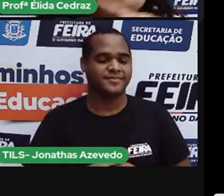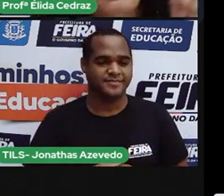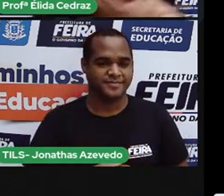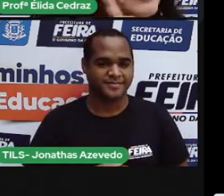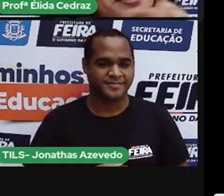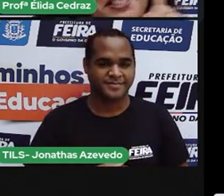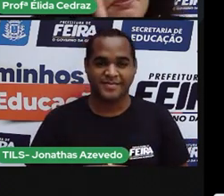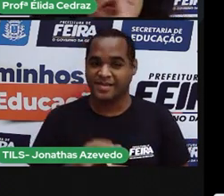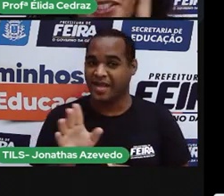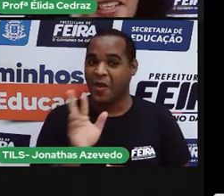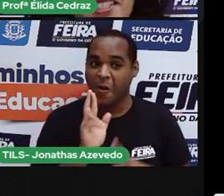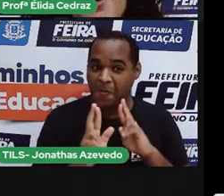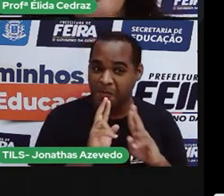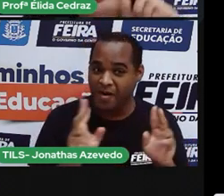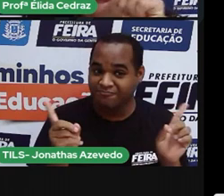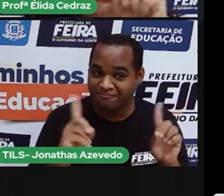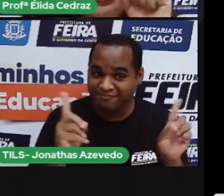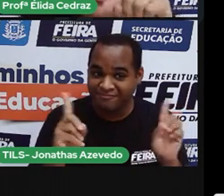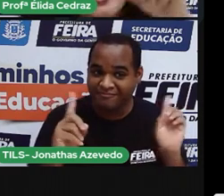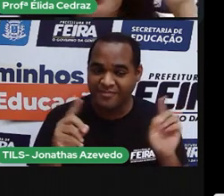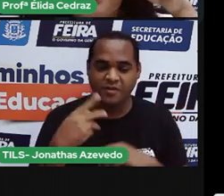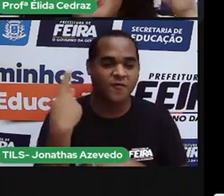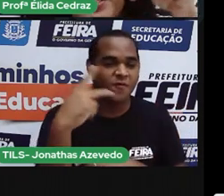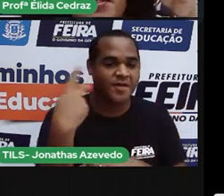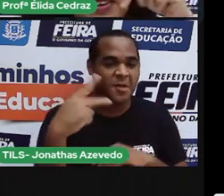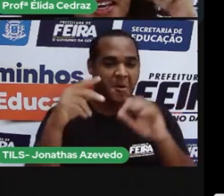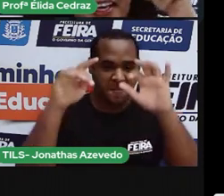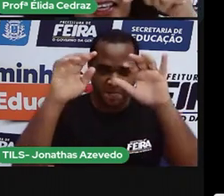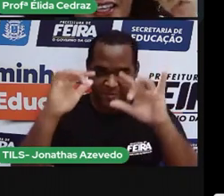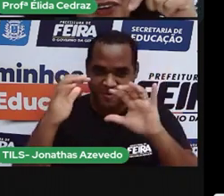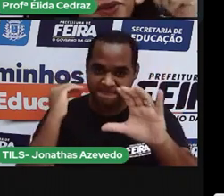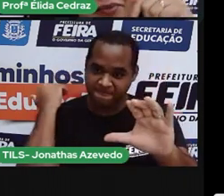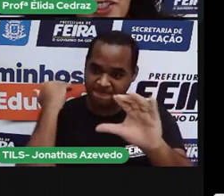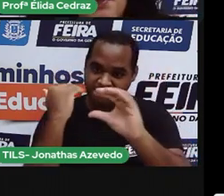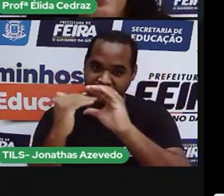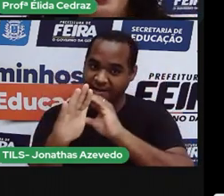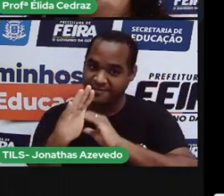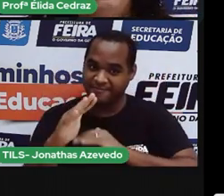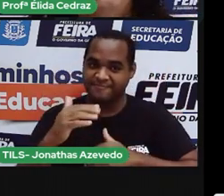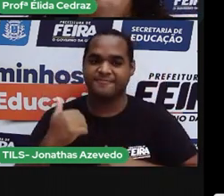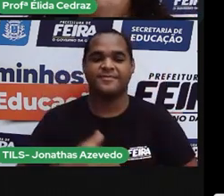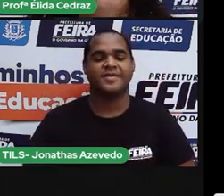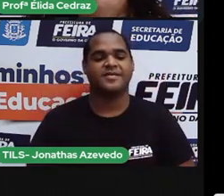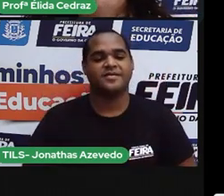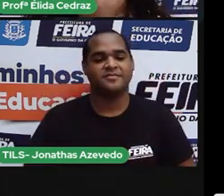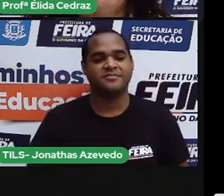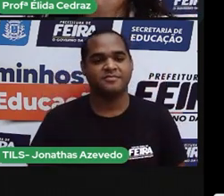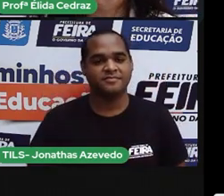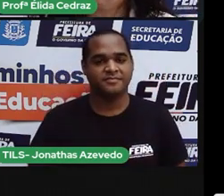A Flora não vai dar essas respostas, não. São vocês que vão escrever aí, ó, no bate-passo.